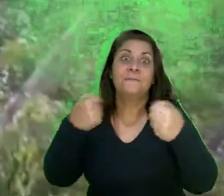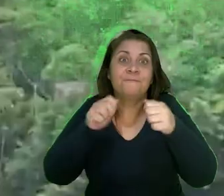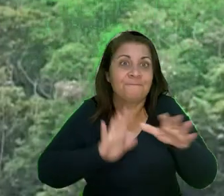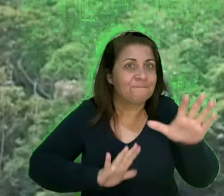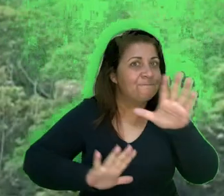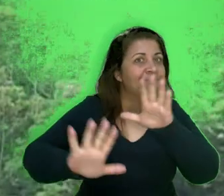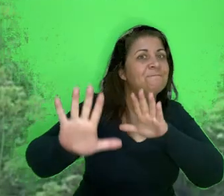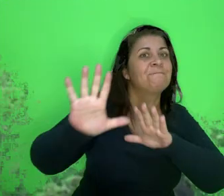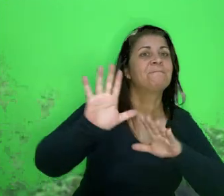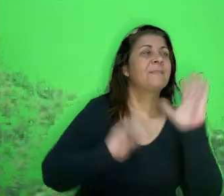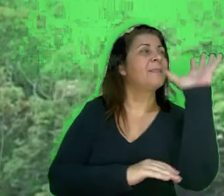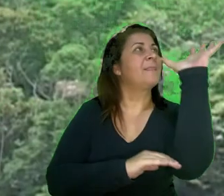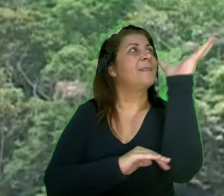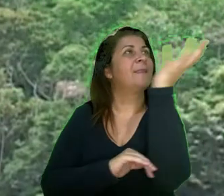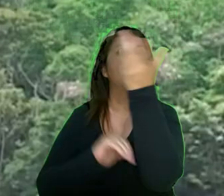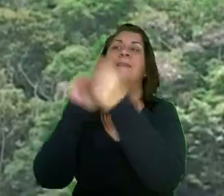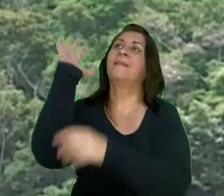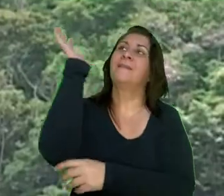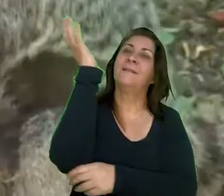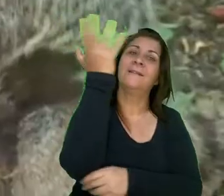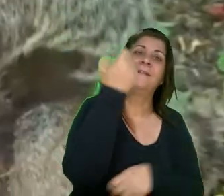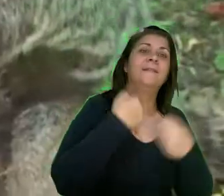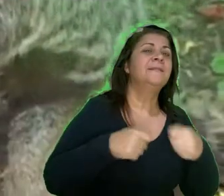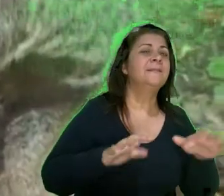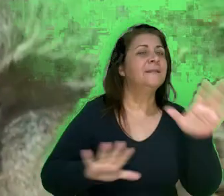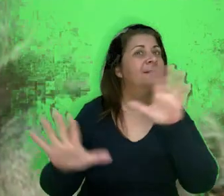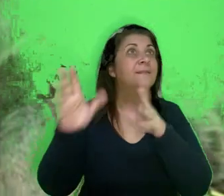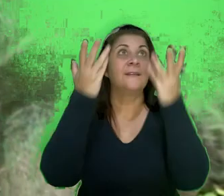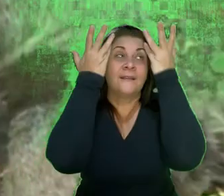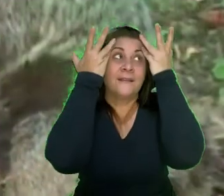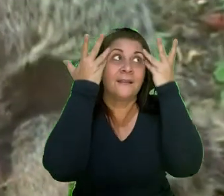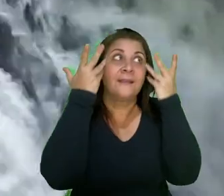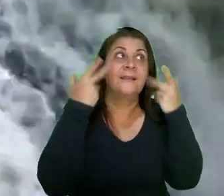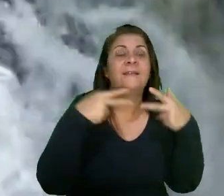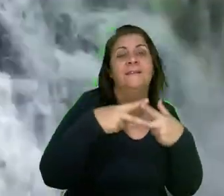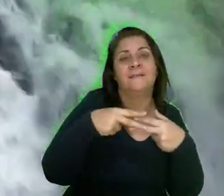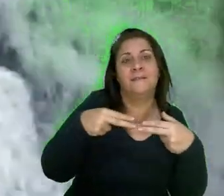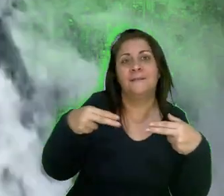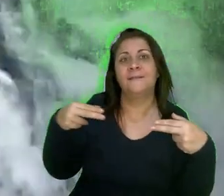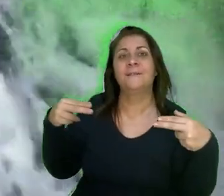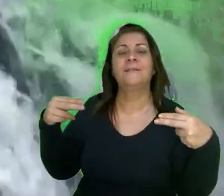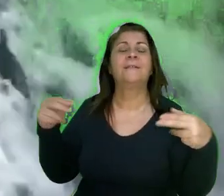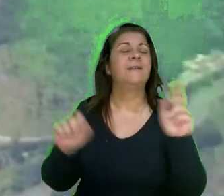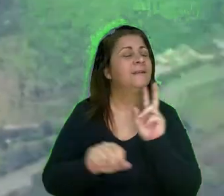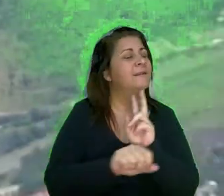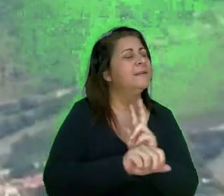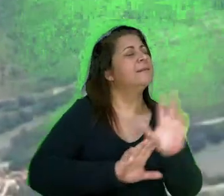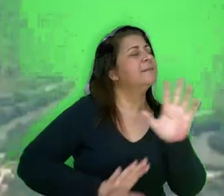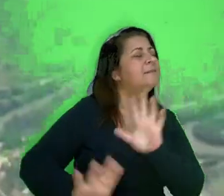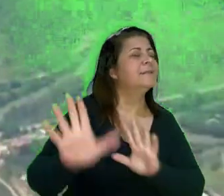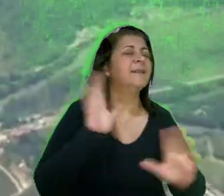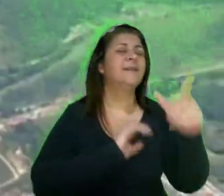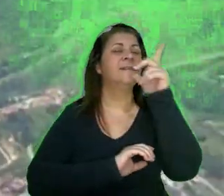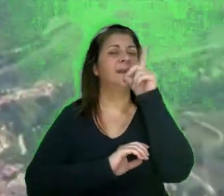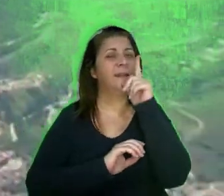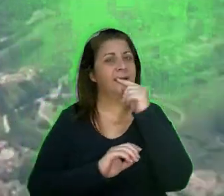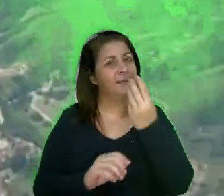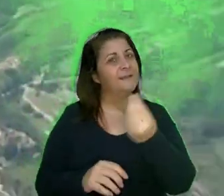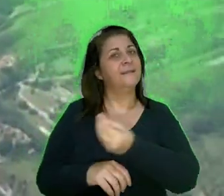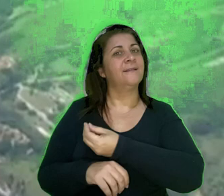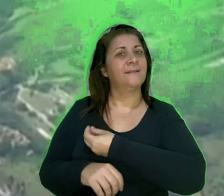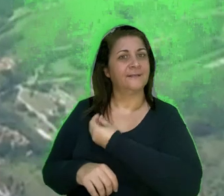Tem que cuidar da floresta. Tem que cuidar dos bichos. Tem que cuidar da água pra viver.